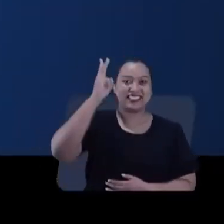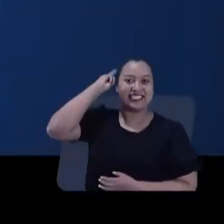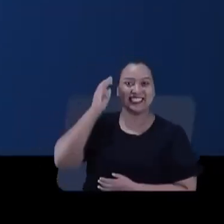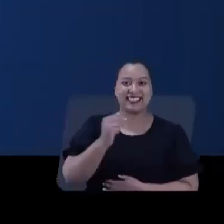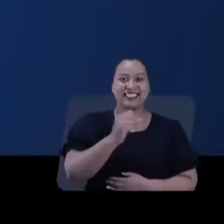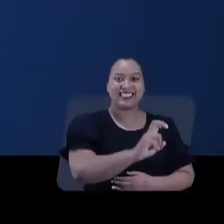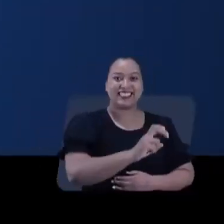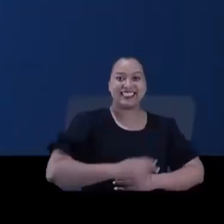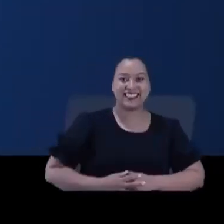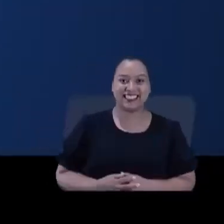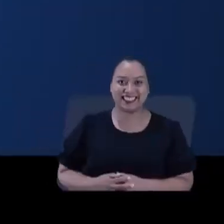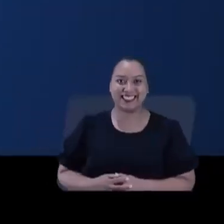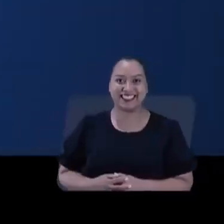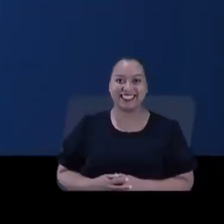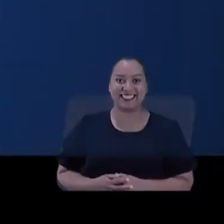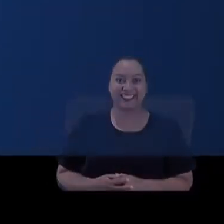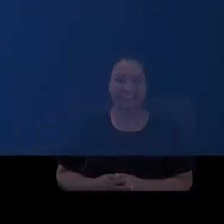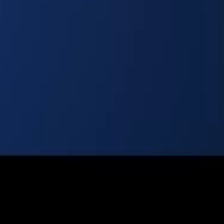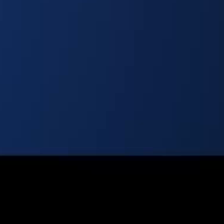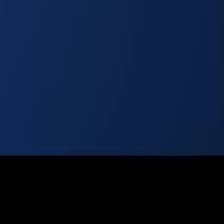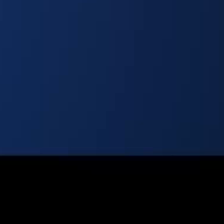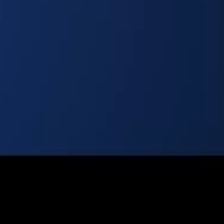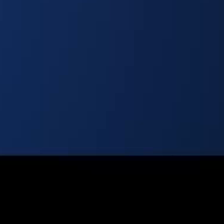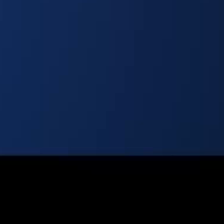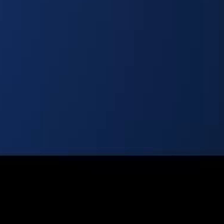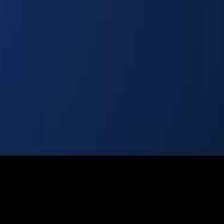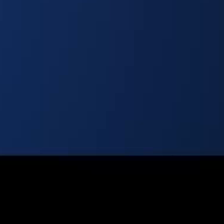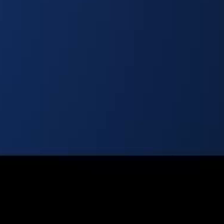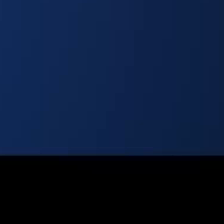Cartela. Kennedy Prefeito, 15. Até